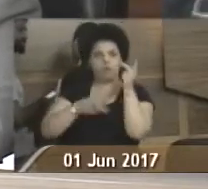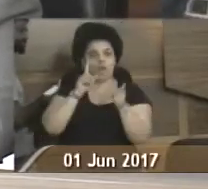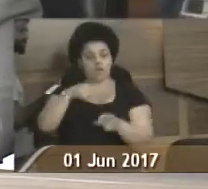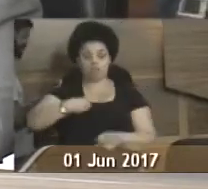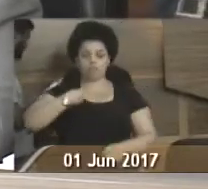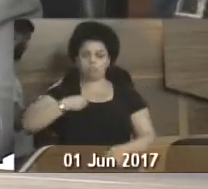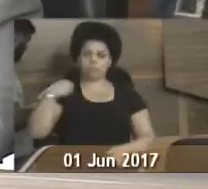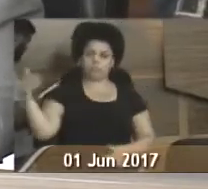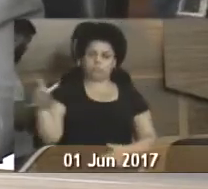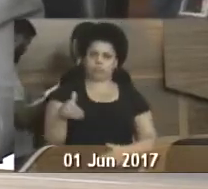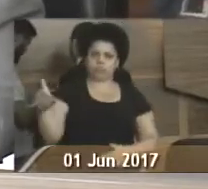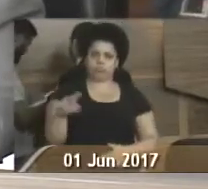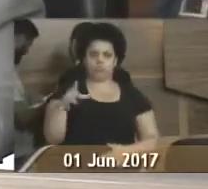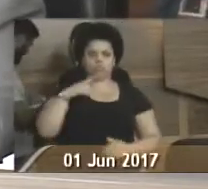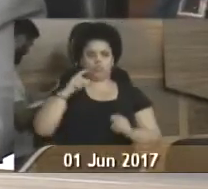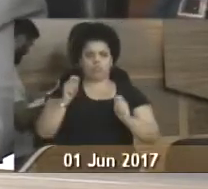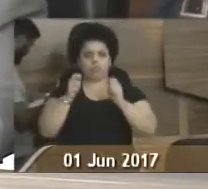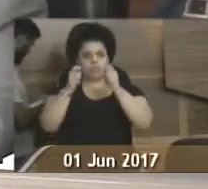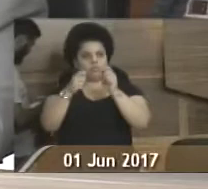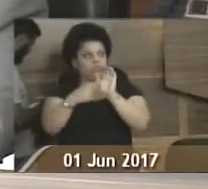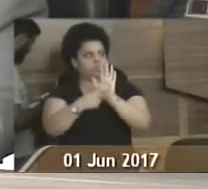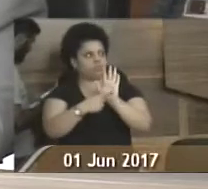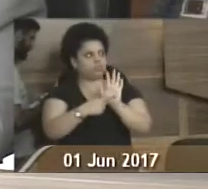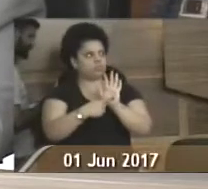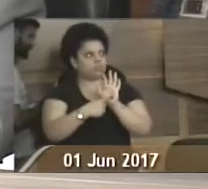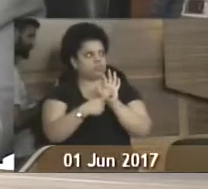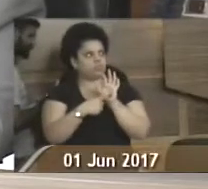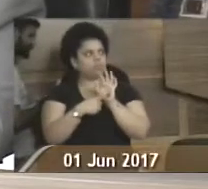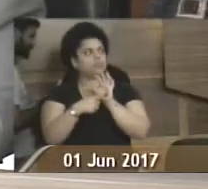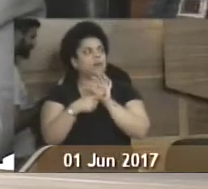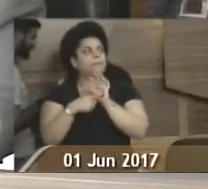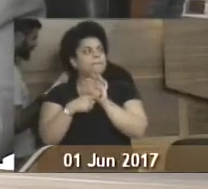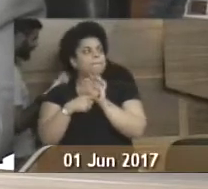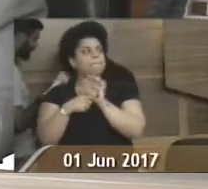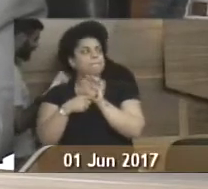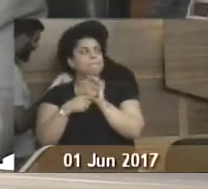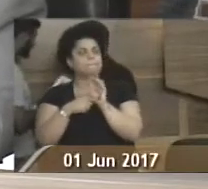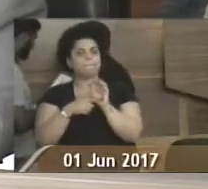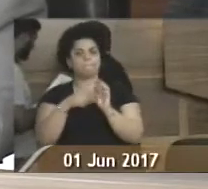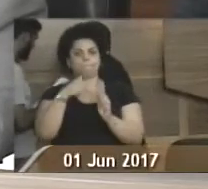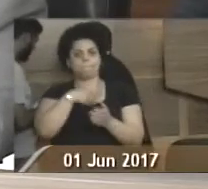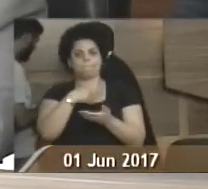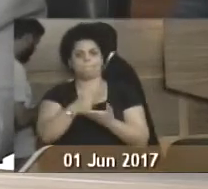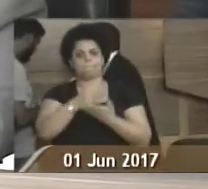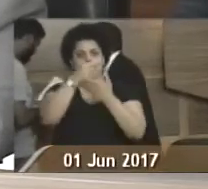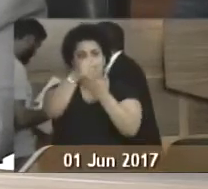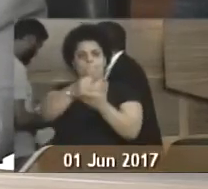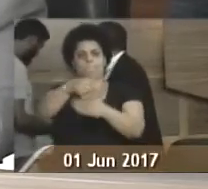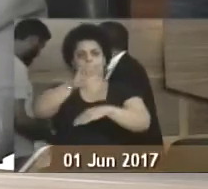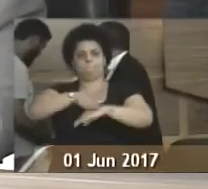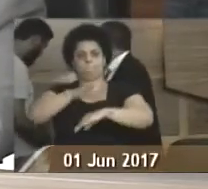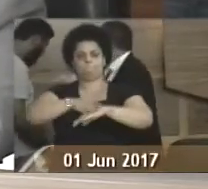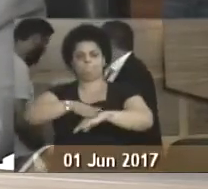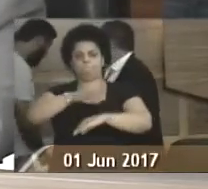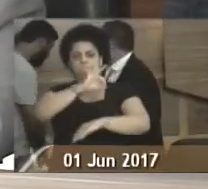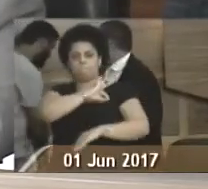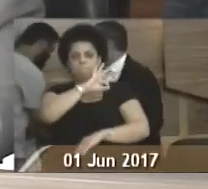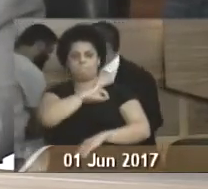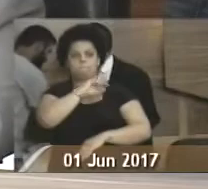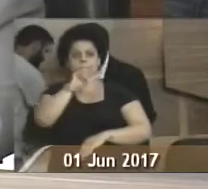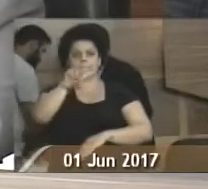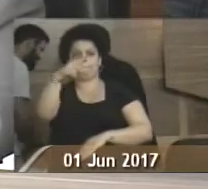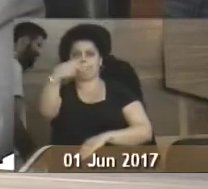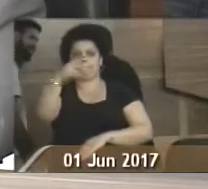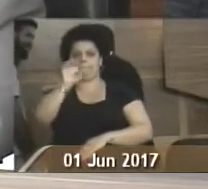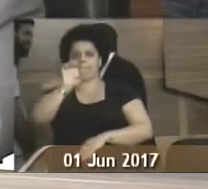é participar. Então, está aqui o movimento da Polícia Federal contra a Corrupção, que é Eu Apoio a Autonomia da Polícia Federal. É uma PEC